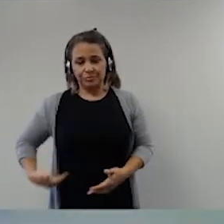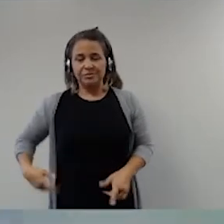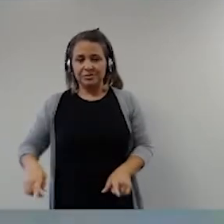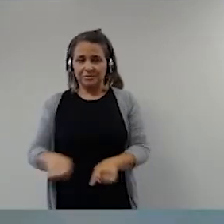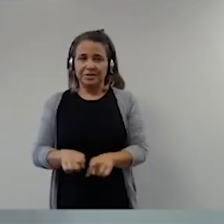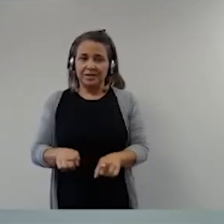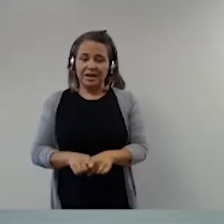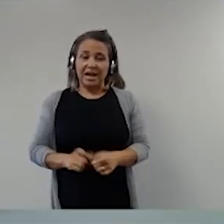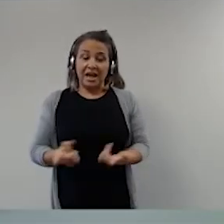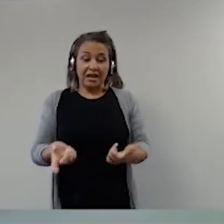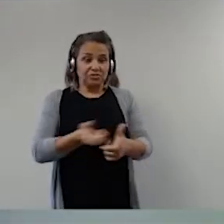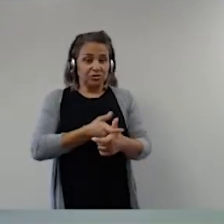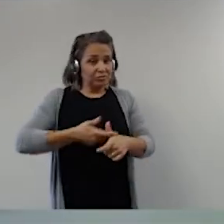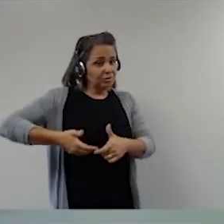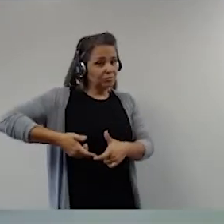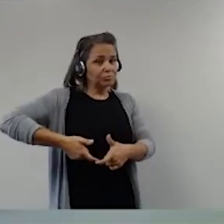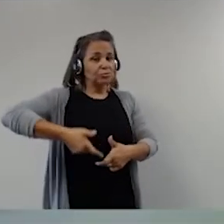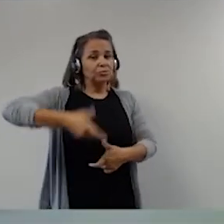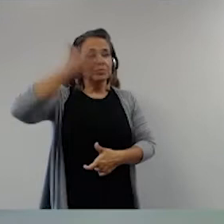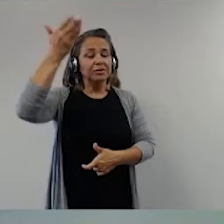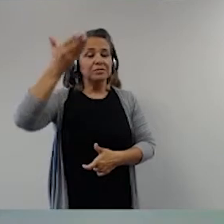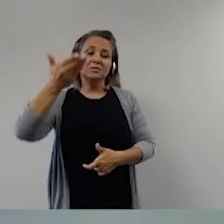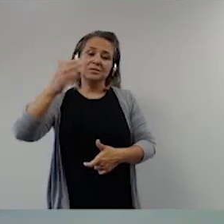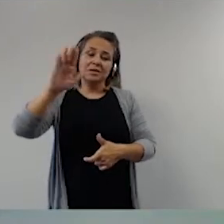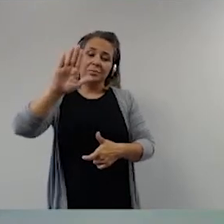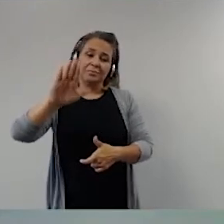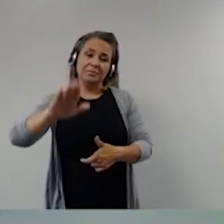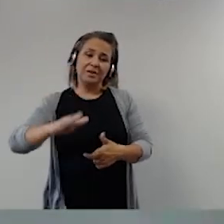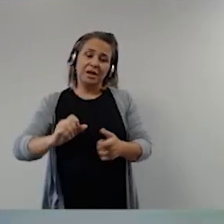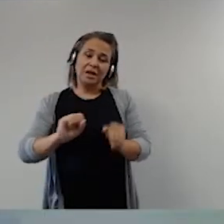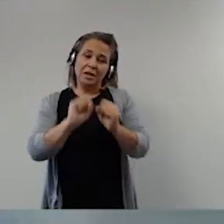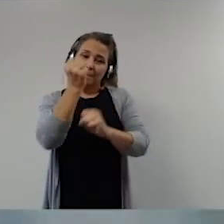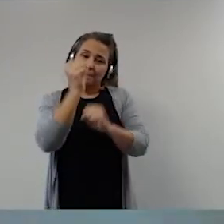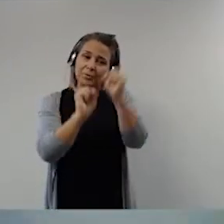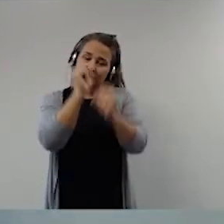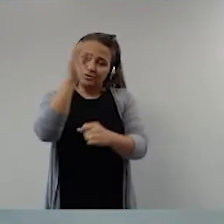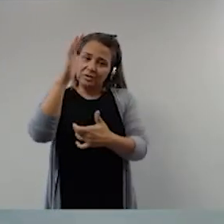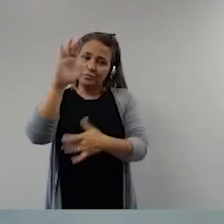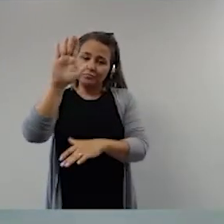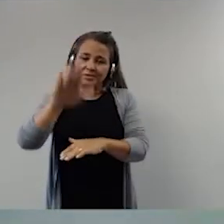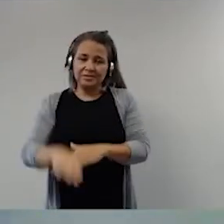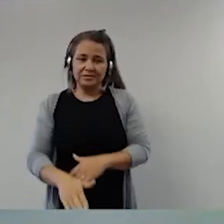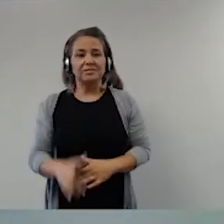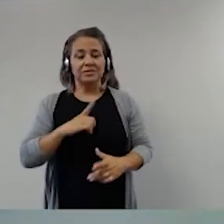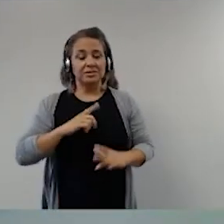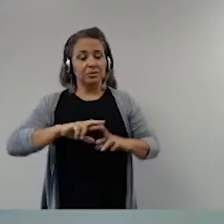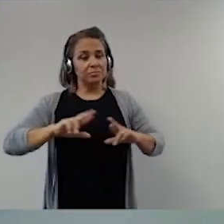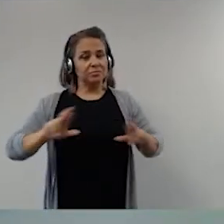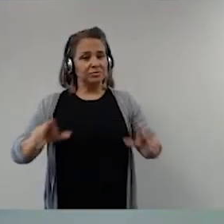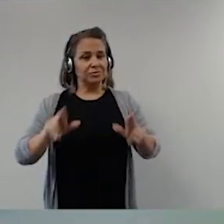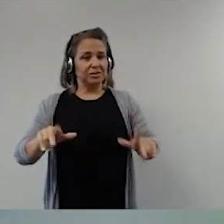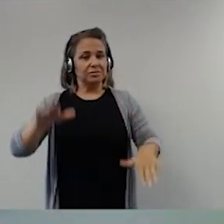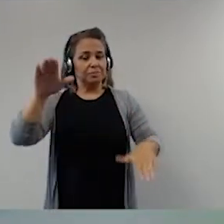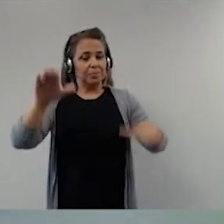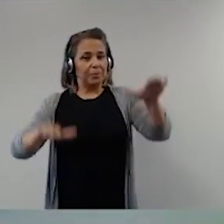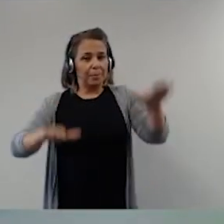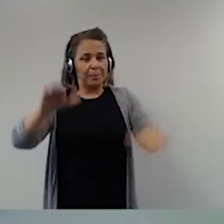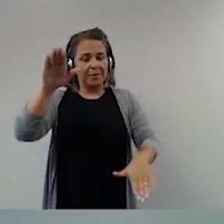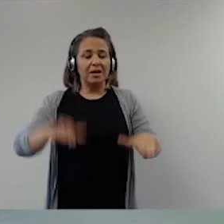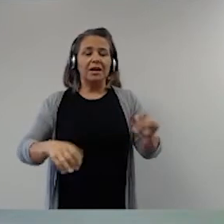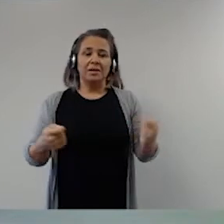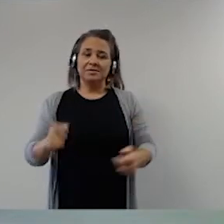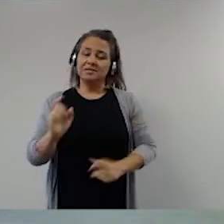a dívida subindo e a produção descendo. Então, vai aumentar, vai ser uma diferença absurda que vai ter que ser